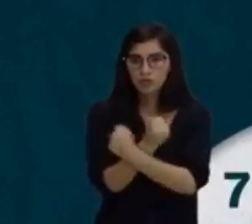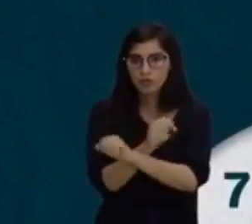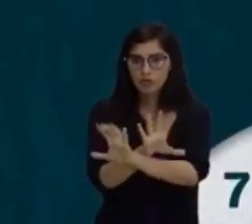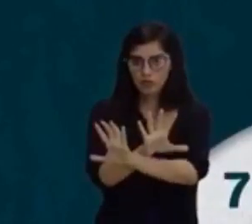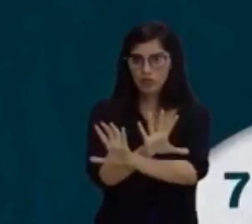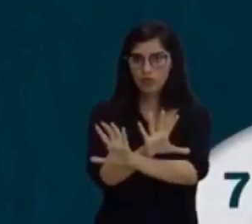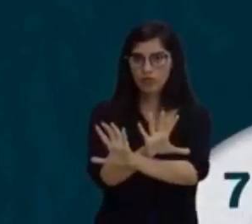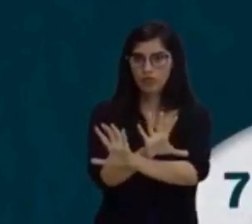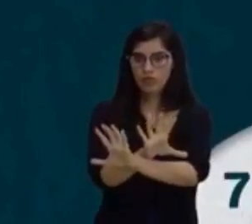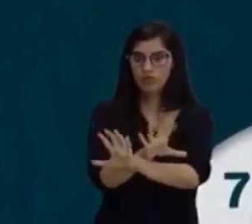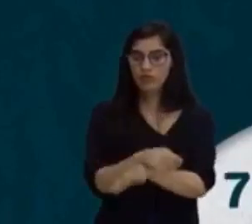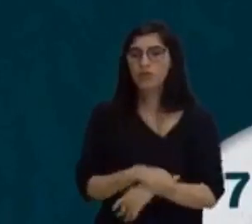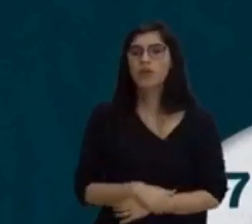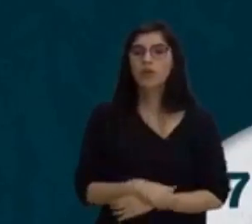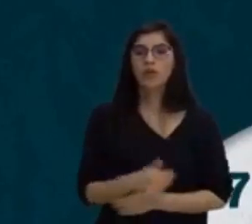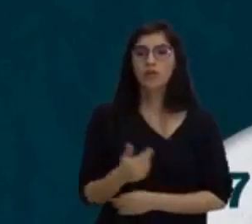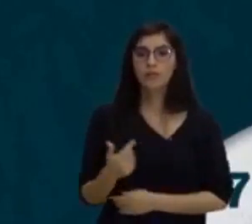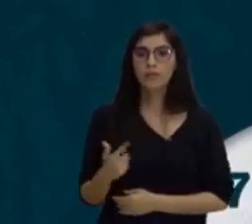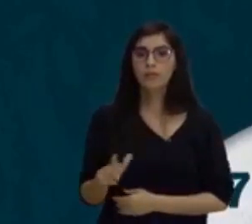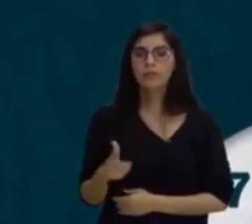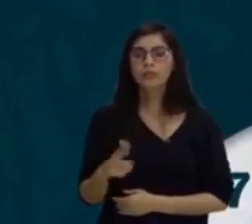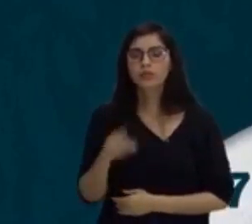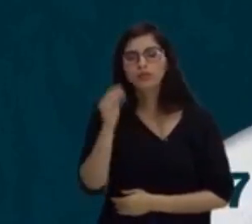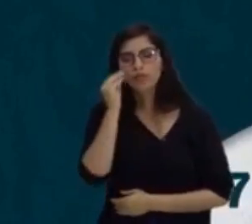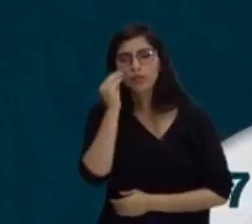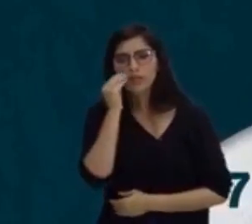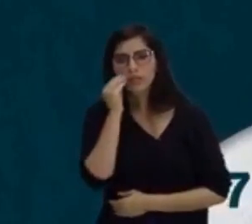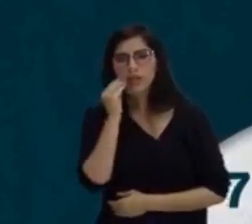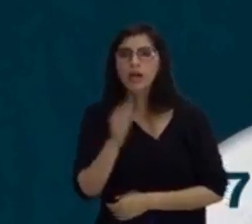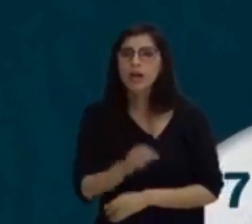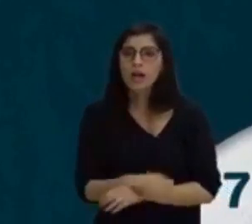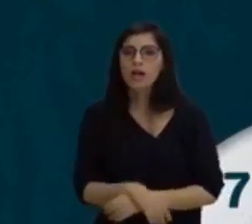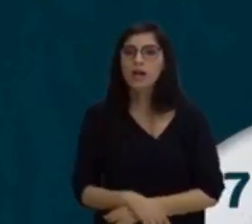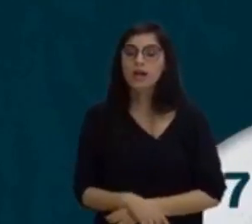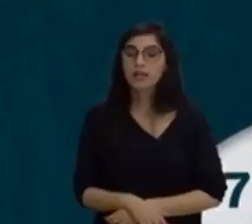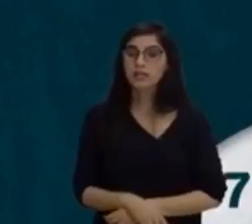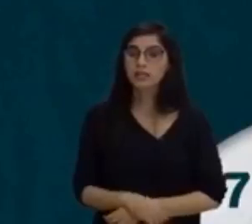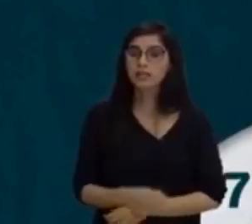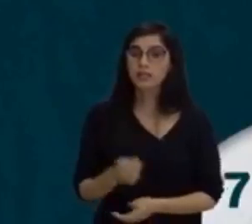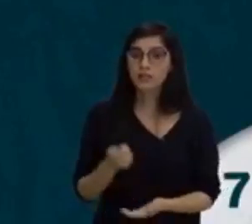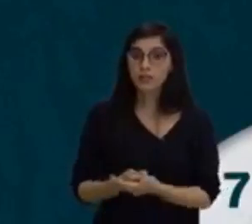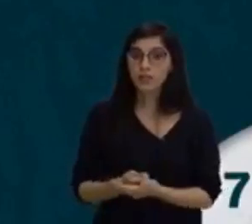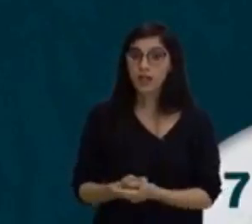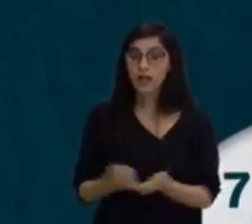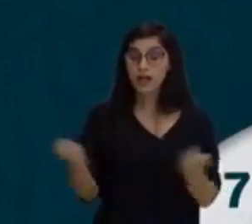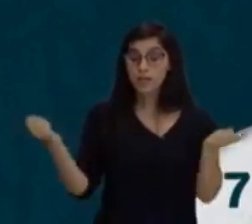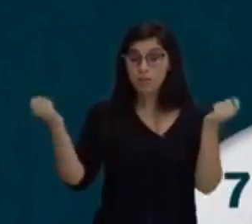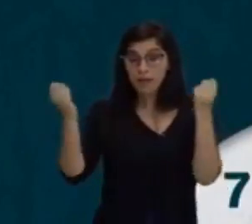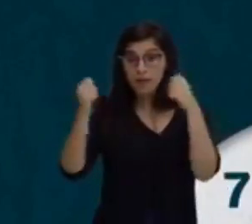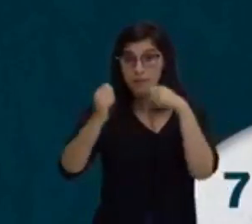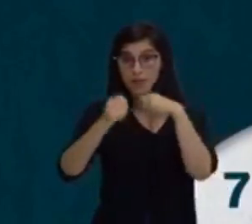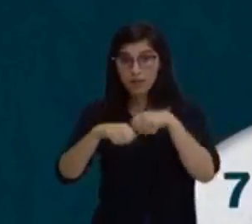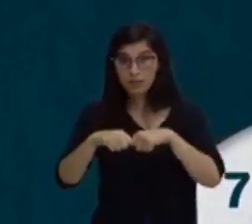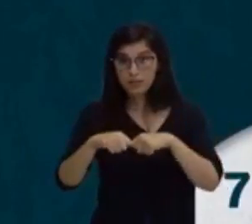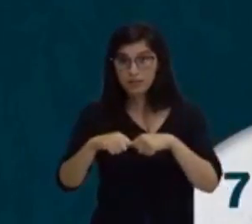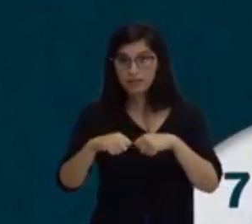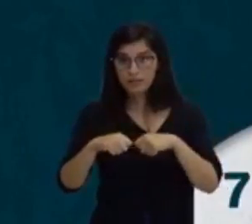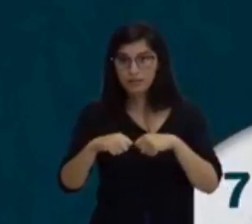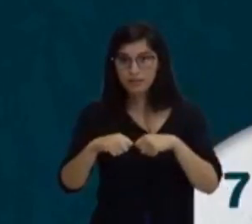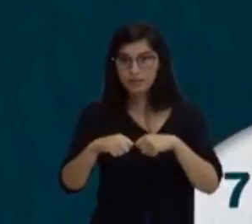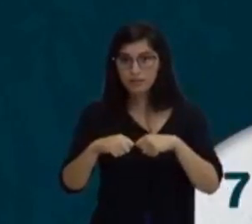analisar passo a passo, tá? Pode ser definida como a capacidade de a